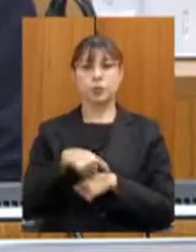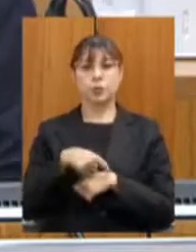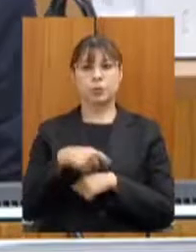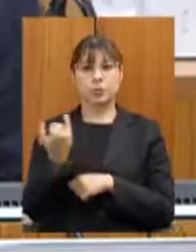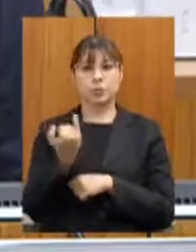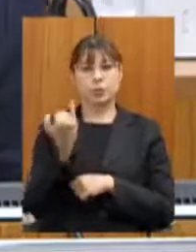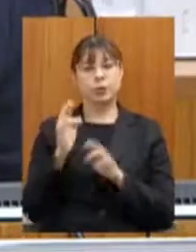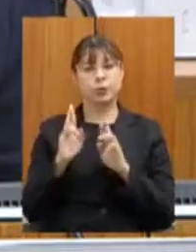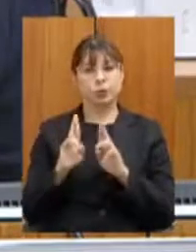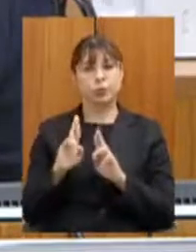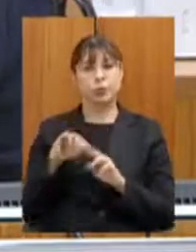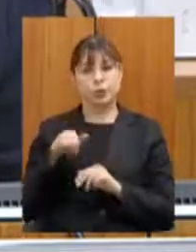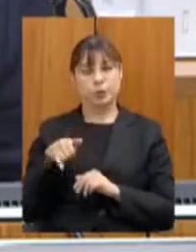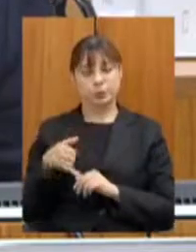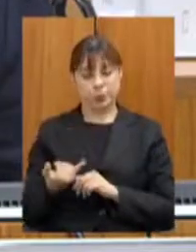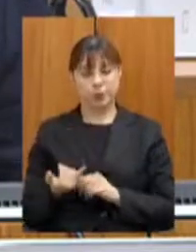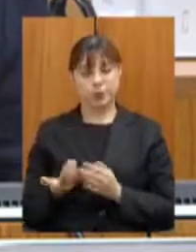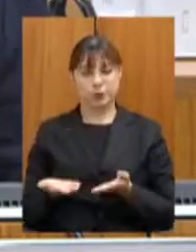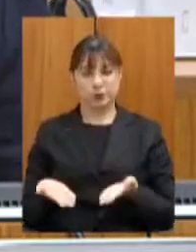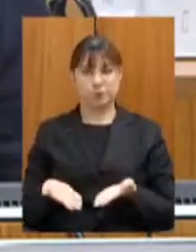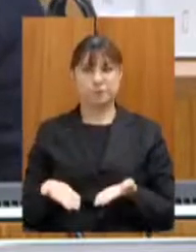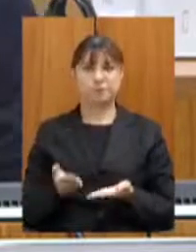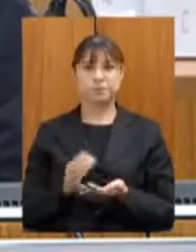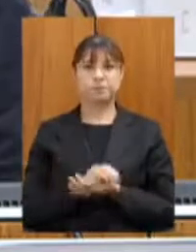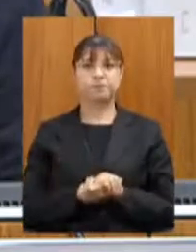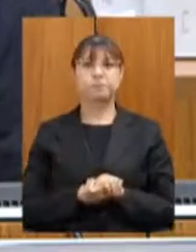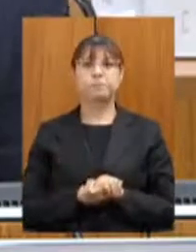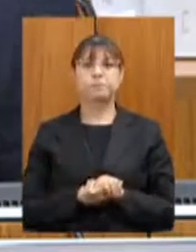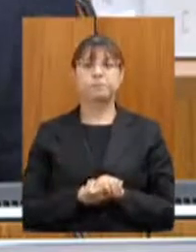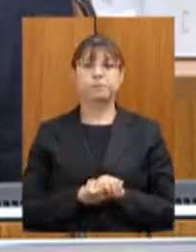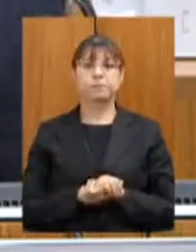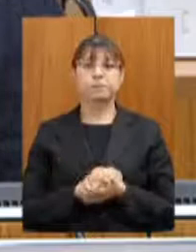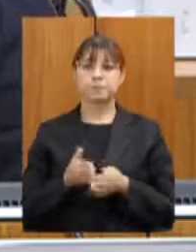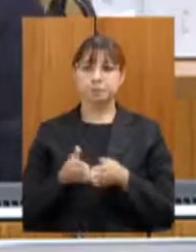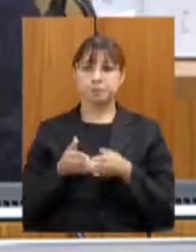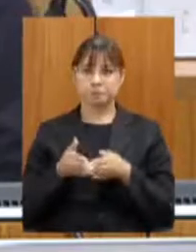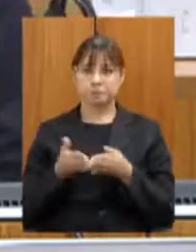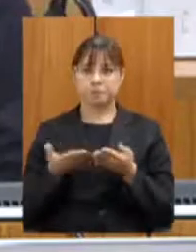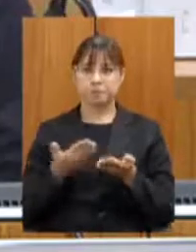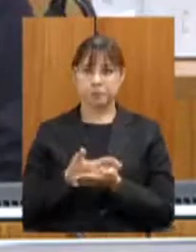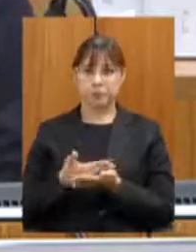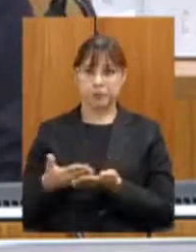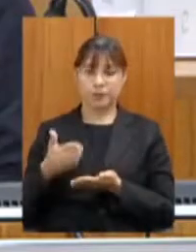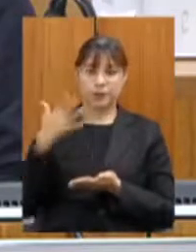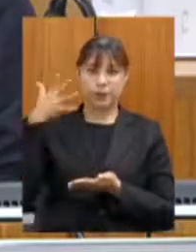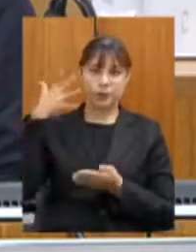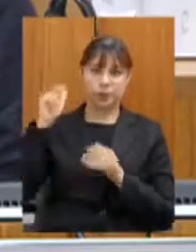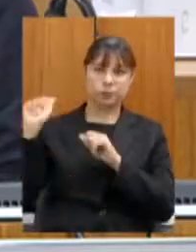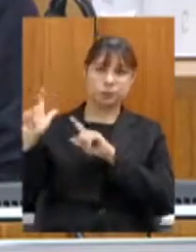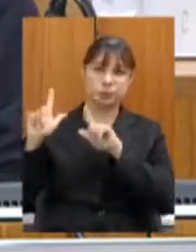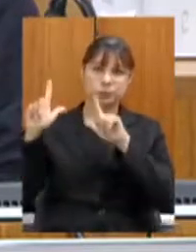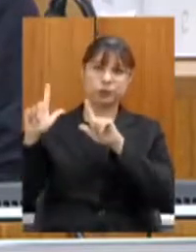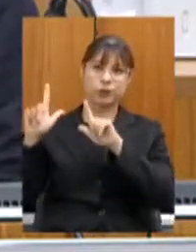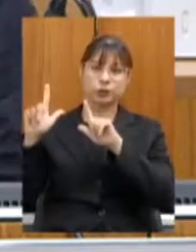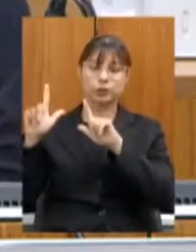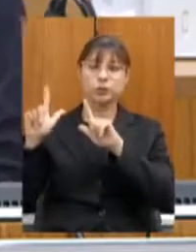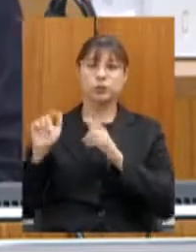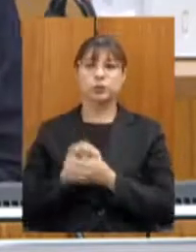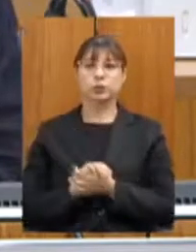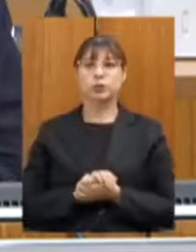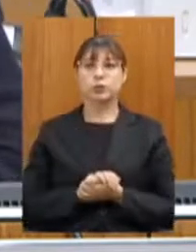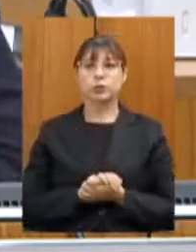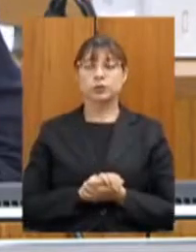espero podermos aproveitar da melhor forma possível. Pediria, por gentileza, que a gente pudesse